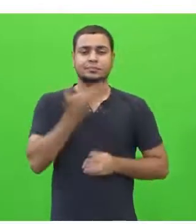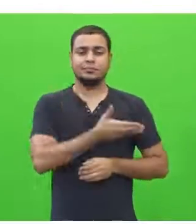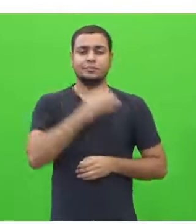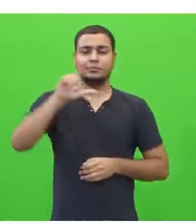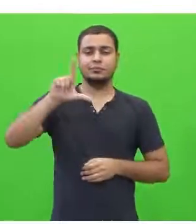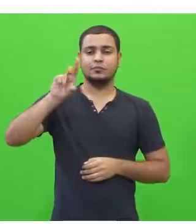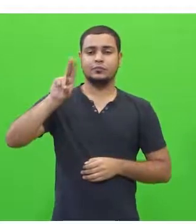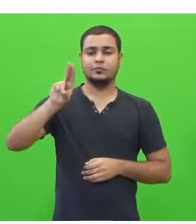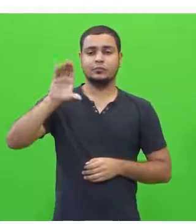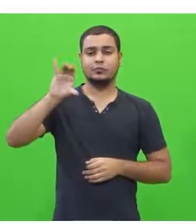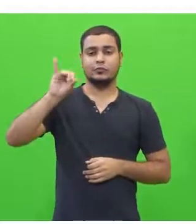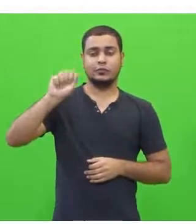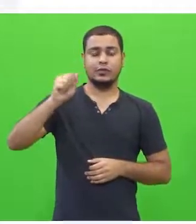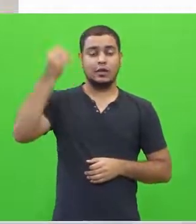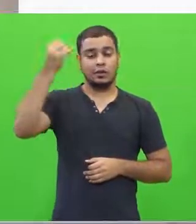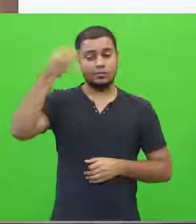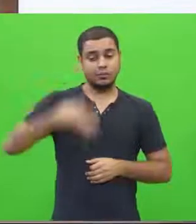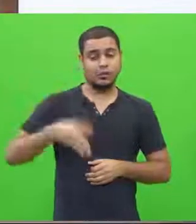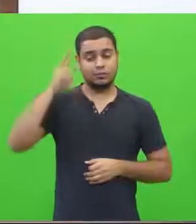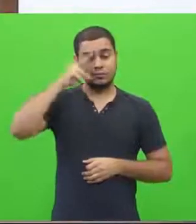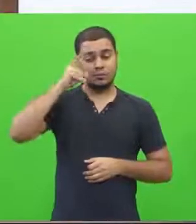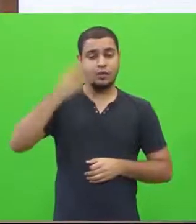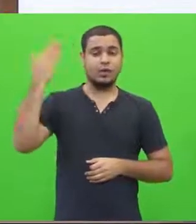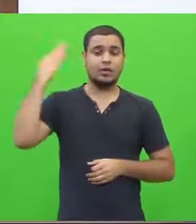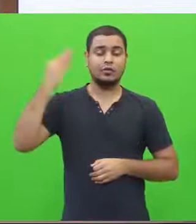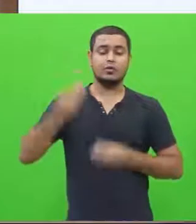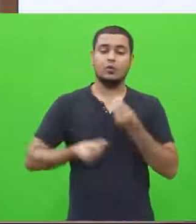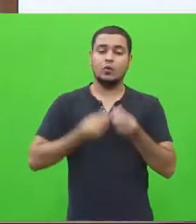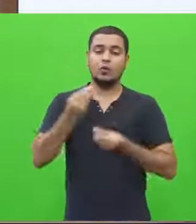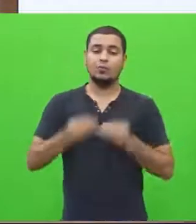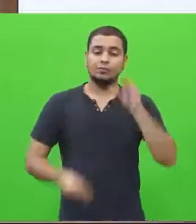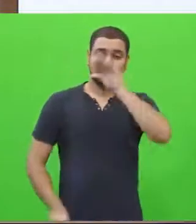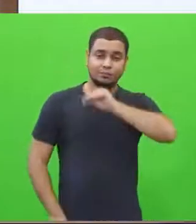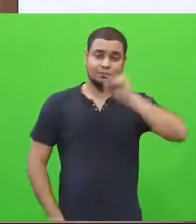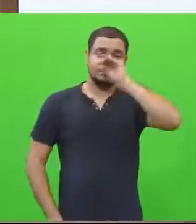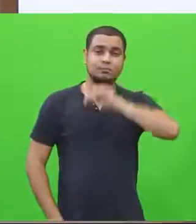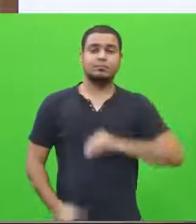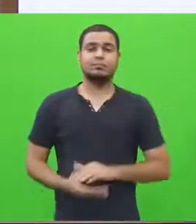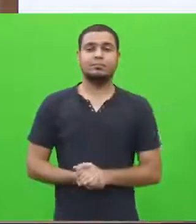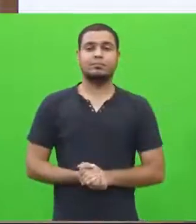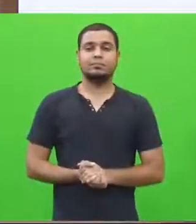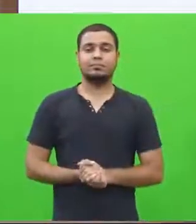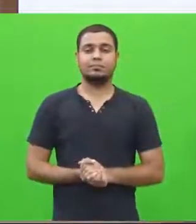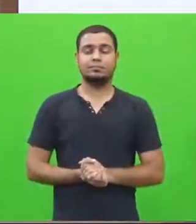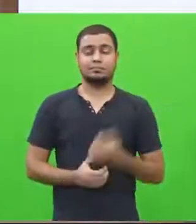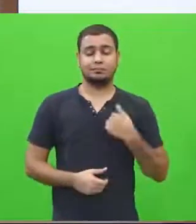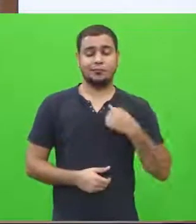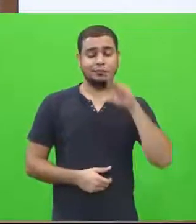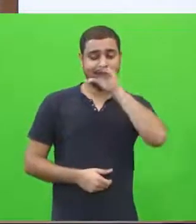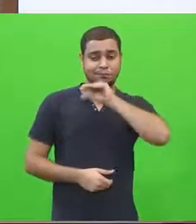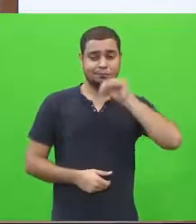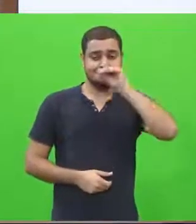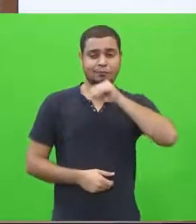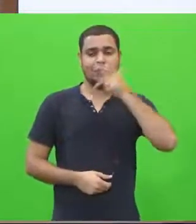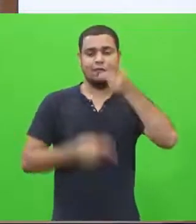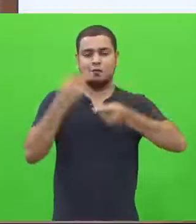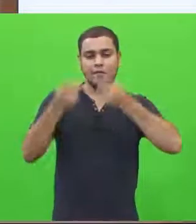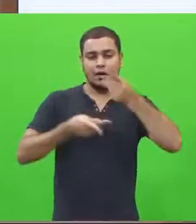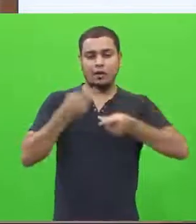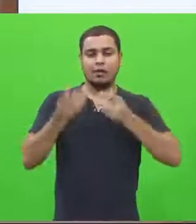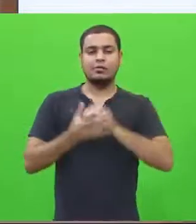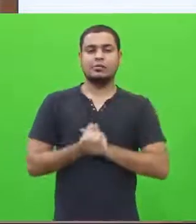lembrou muito bem a parte da oralidade. O falar, a da